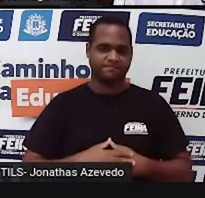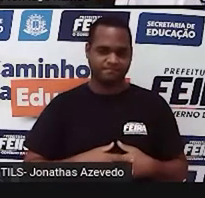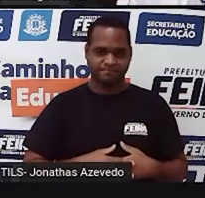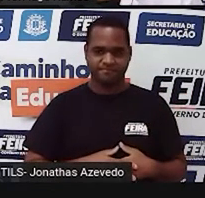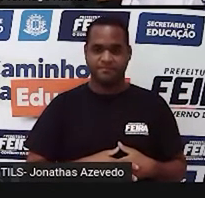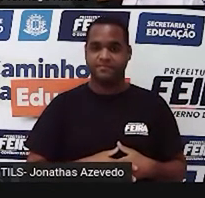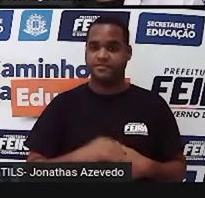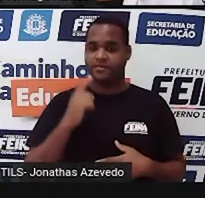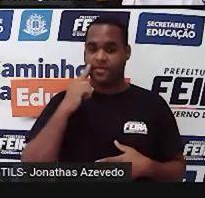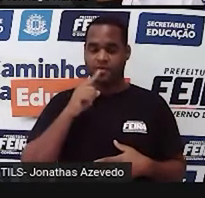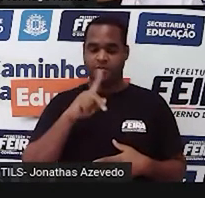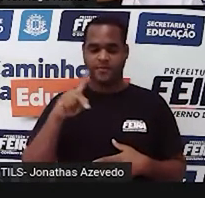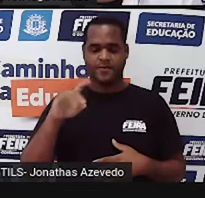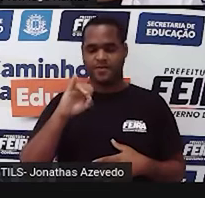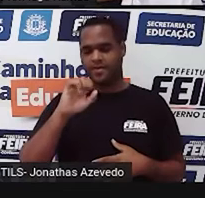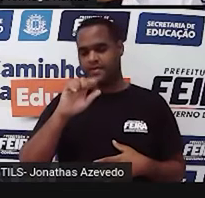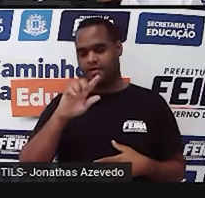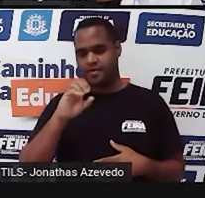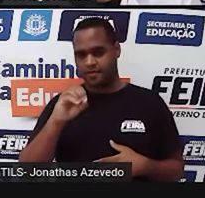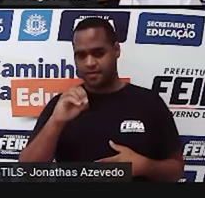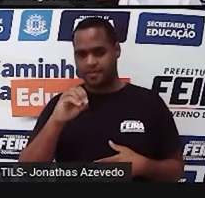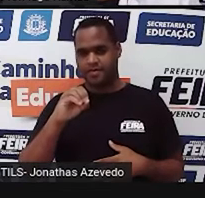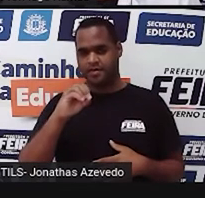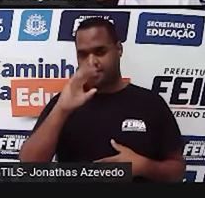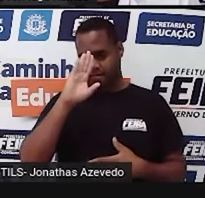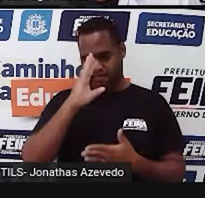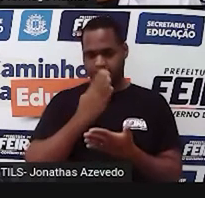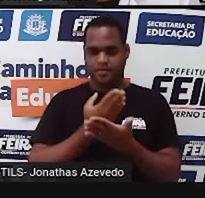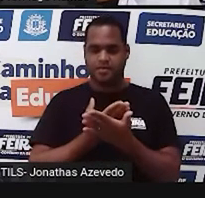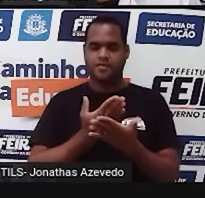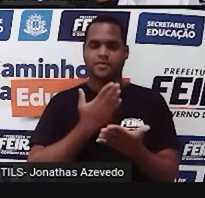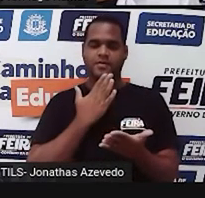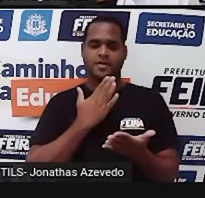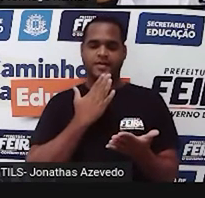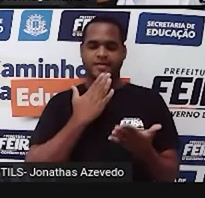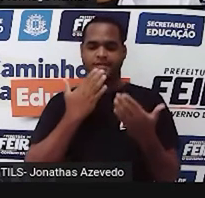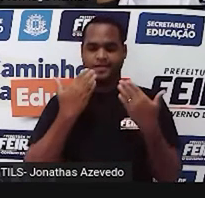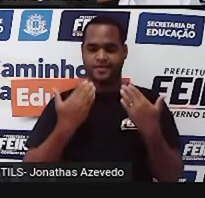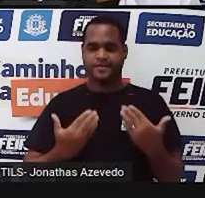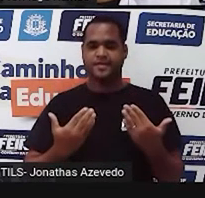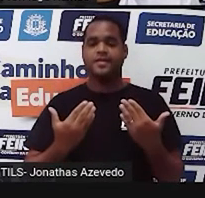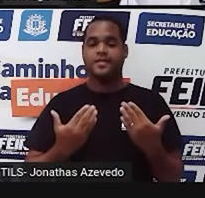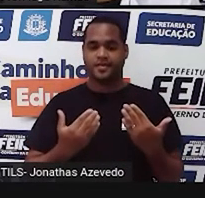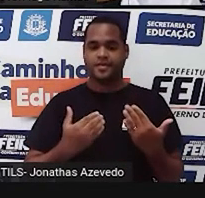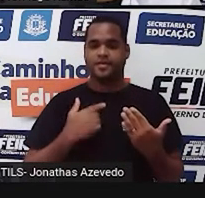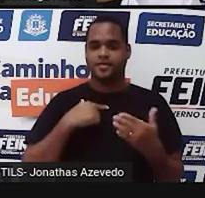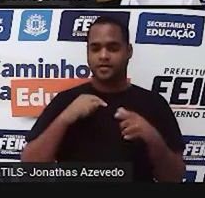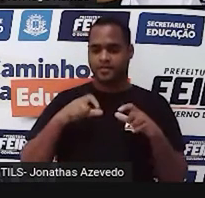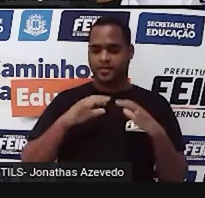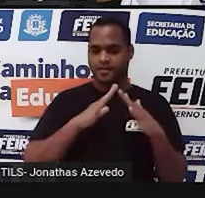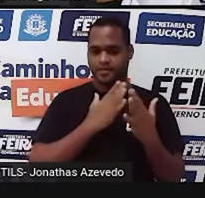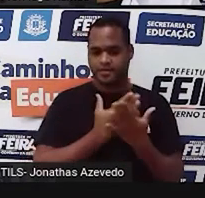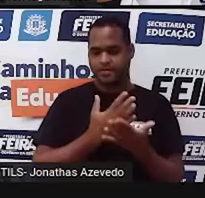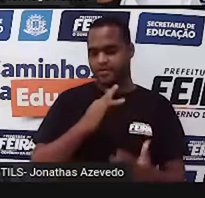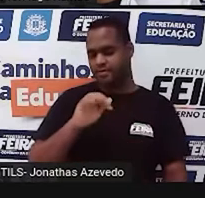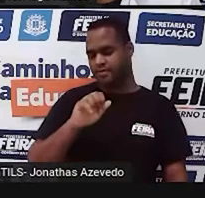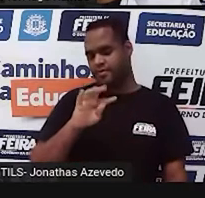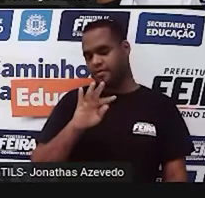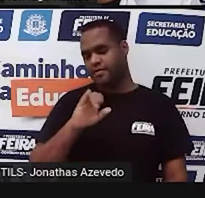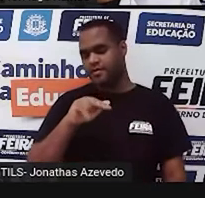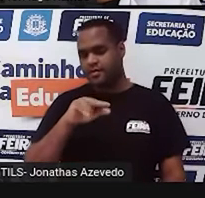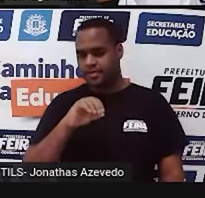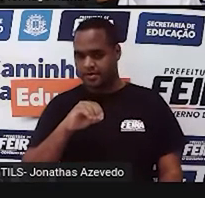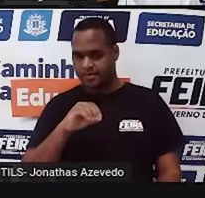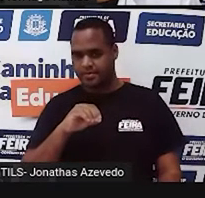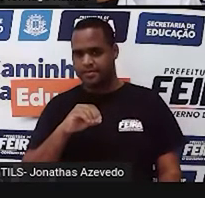Bom, eu sou o professor Iago Ramos, acredito que você já me conheça, eu venho lá da escola municipal Faustino Dias Lima,